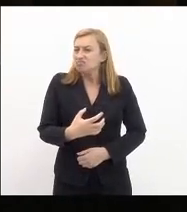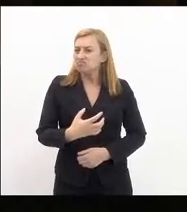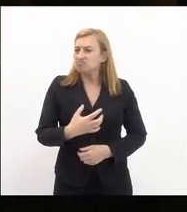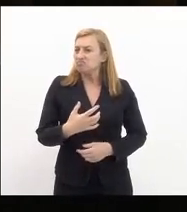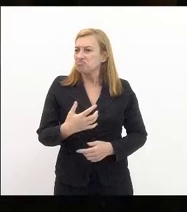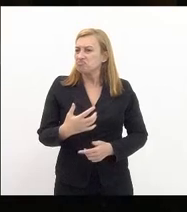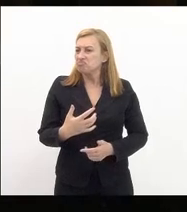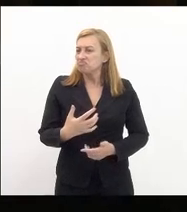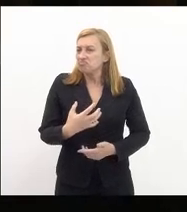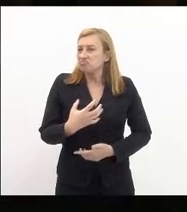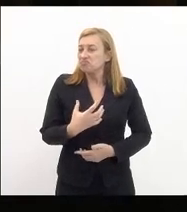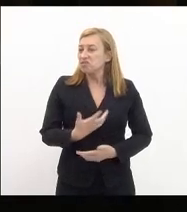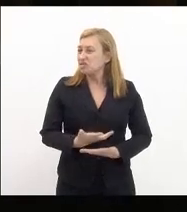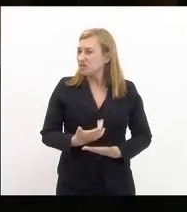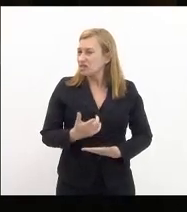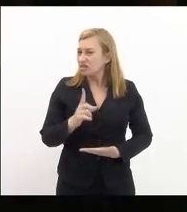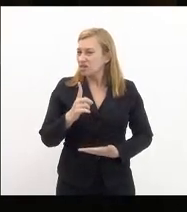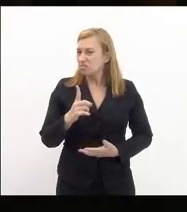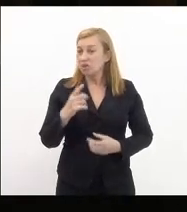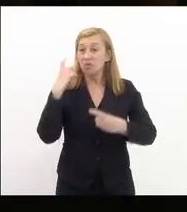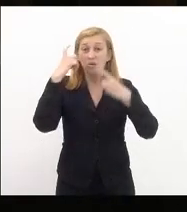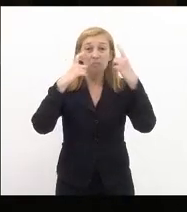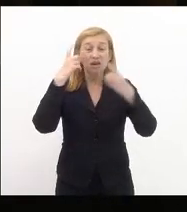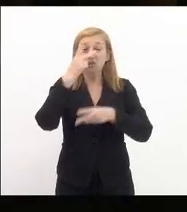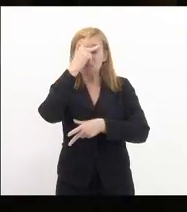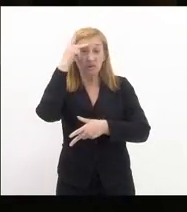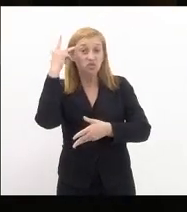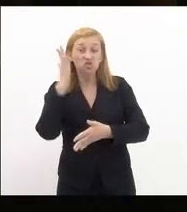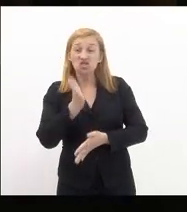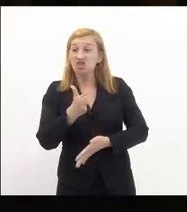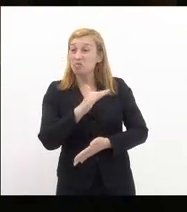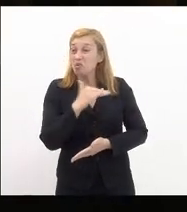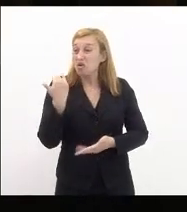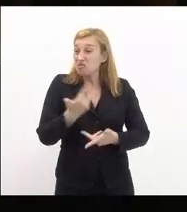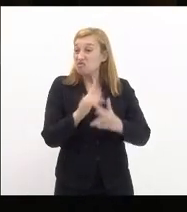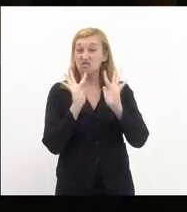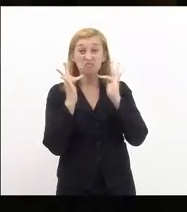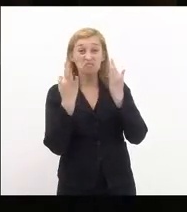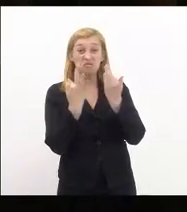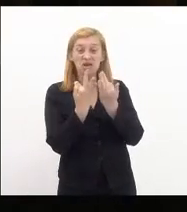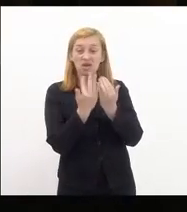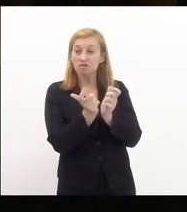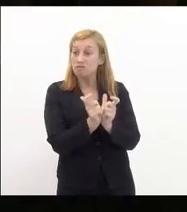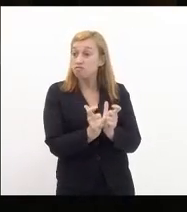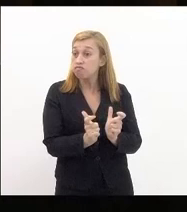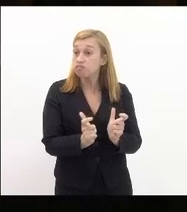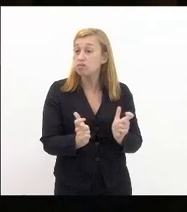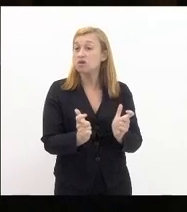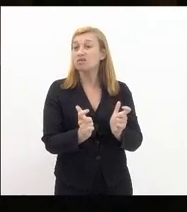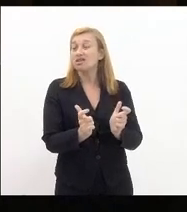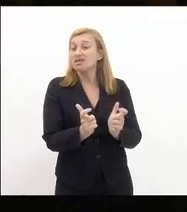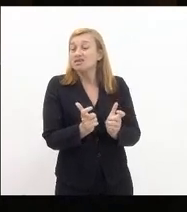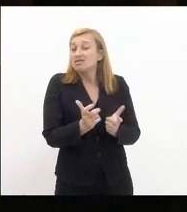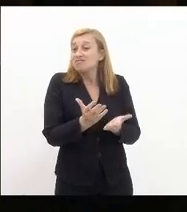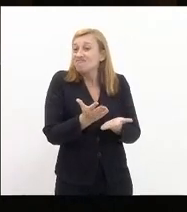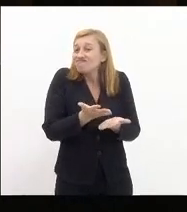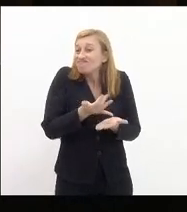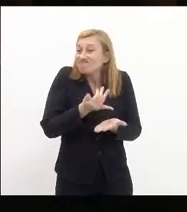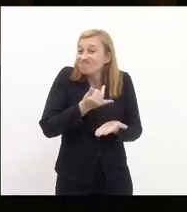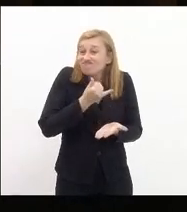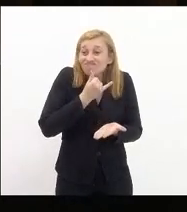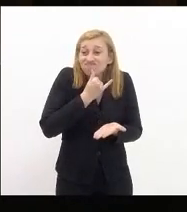vidas perdidas de famílias inteiras que foram completamente